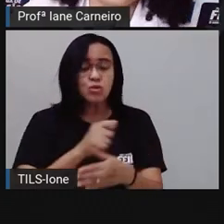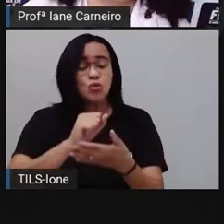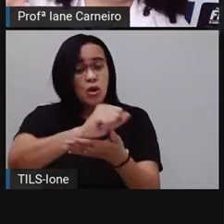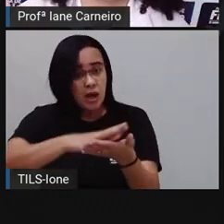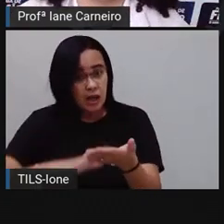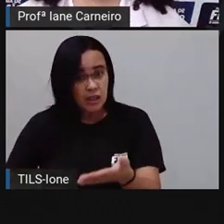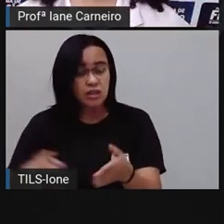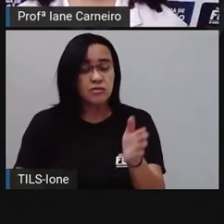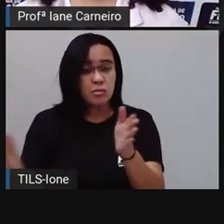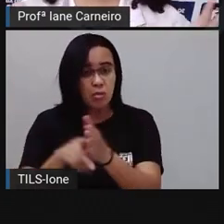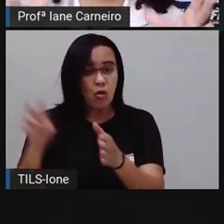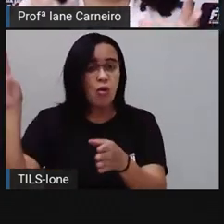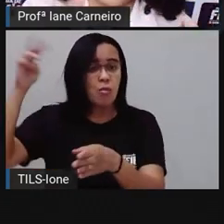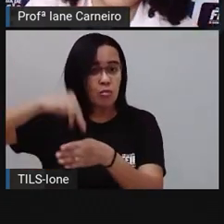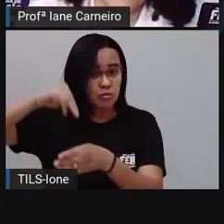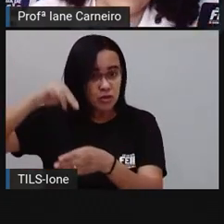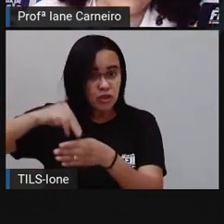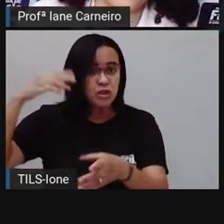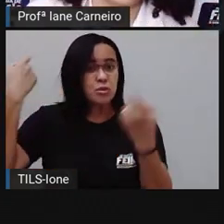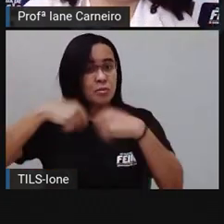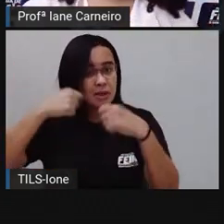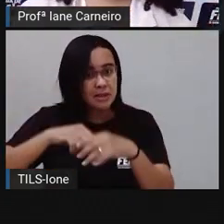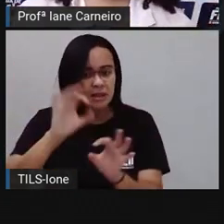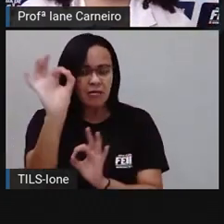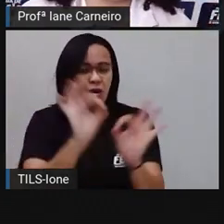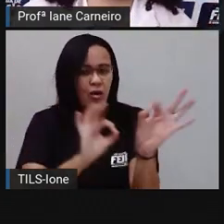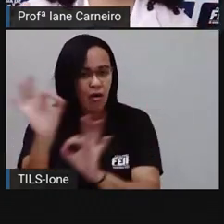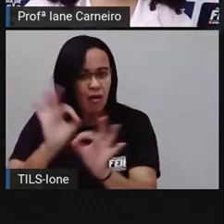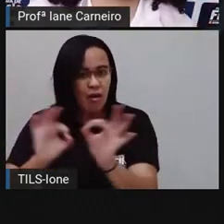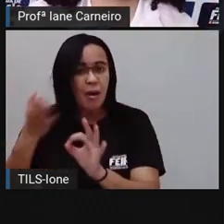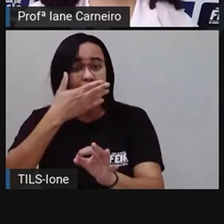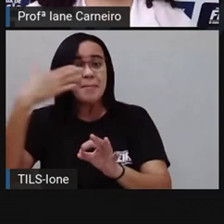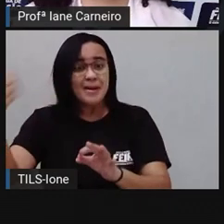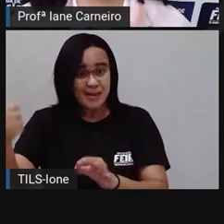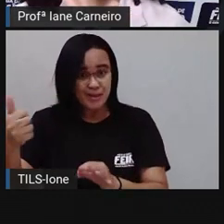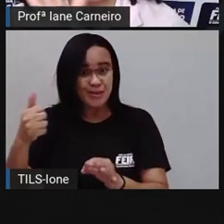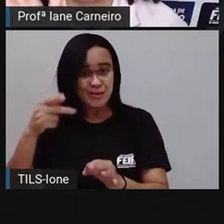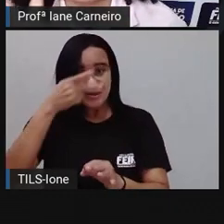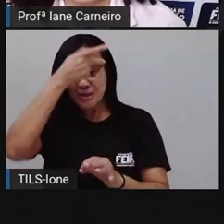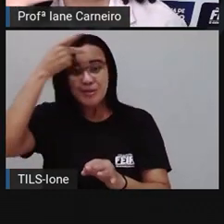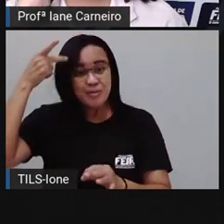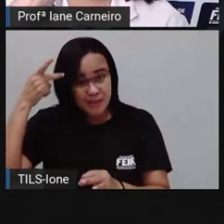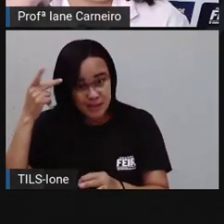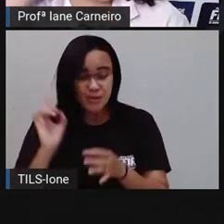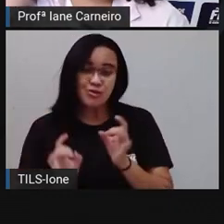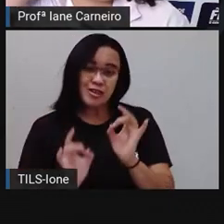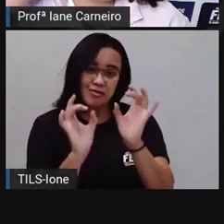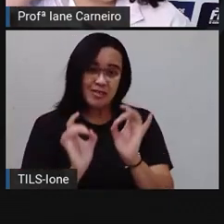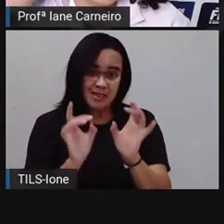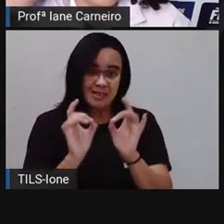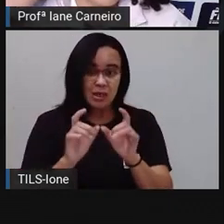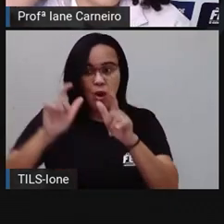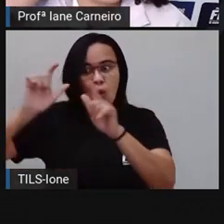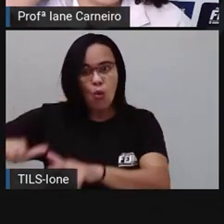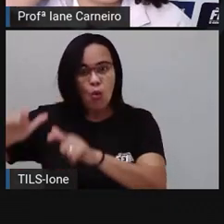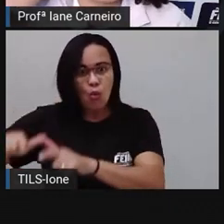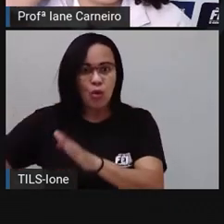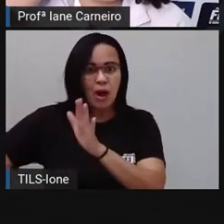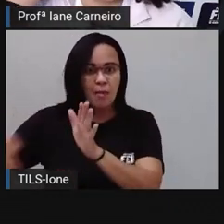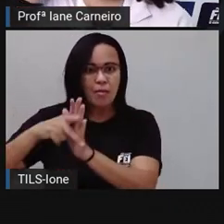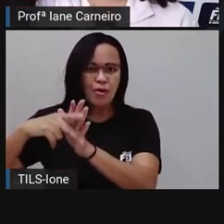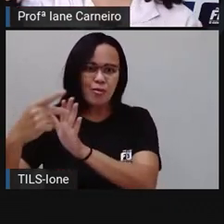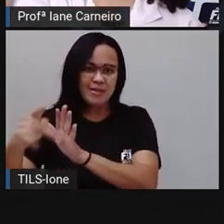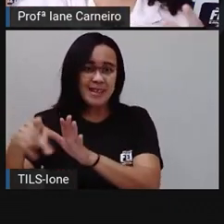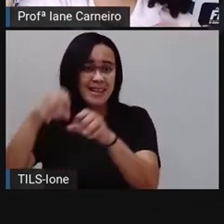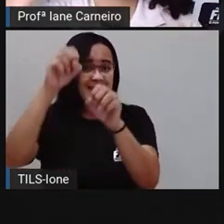pensando numa forma de organizar melhor esses vendedores, né? Foram direcionados lá para o centro de abastecimento,